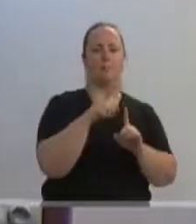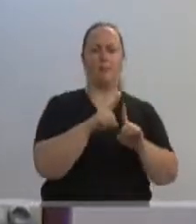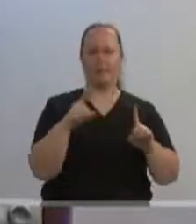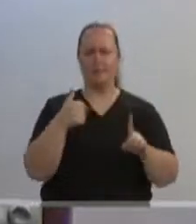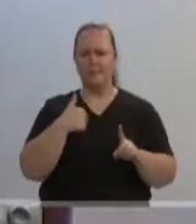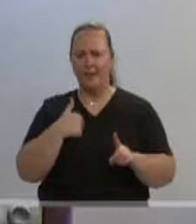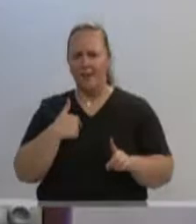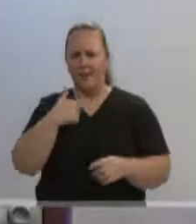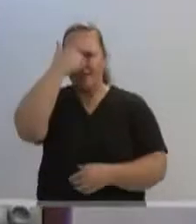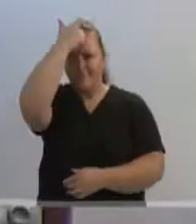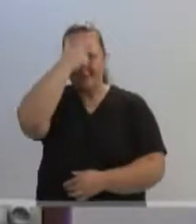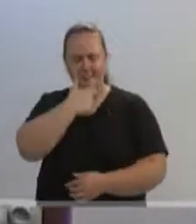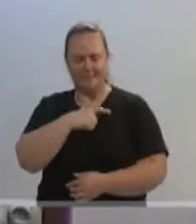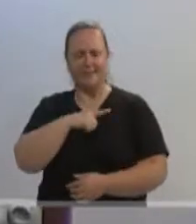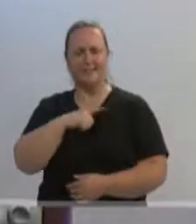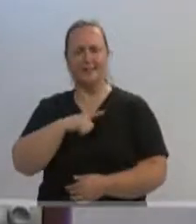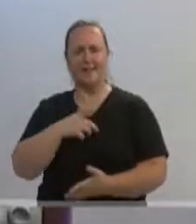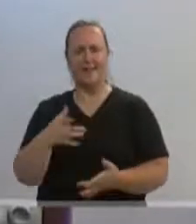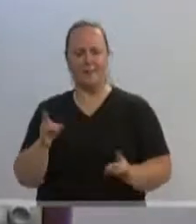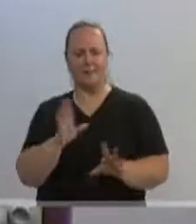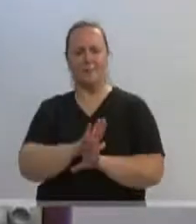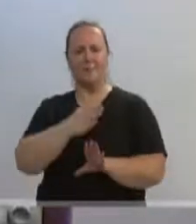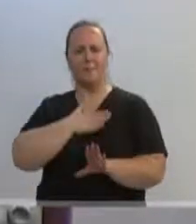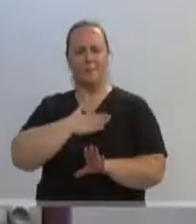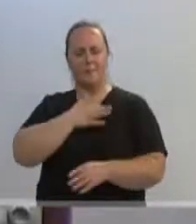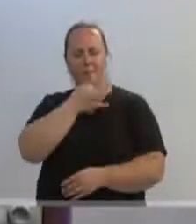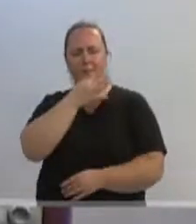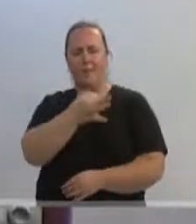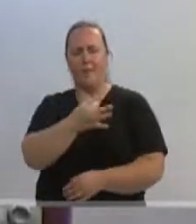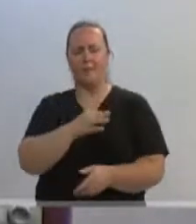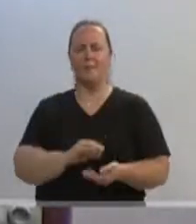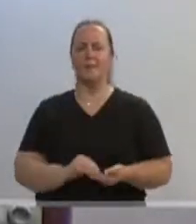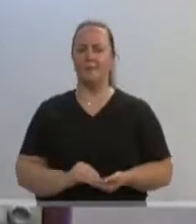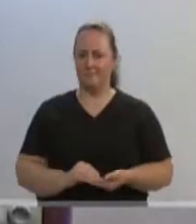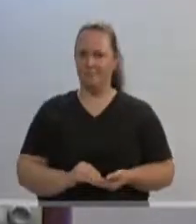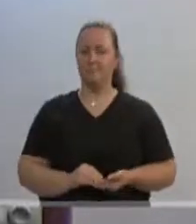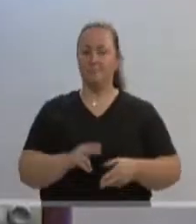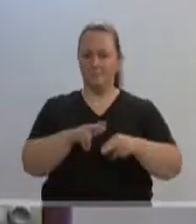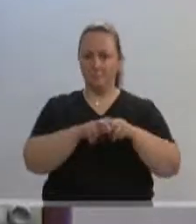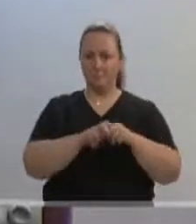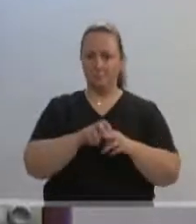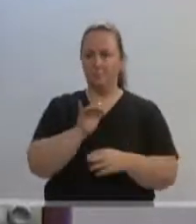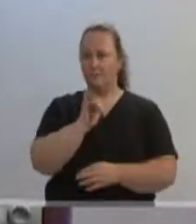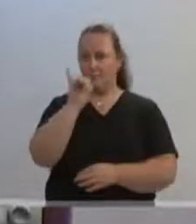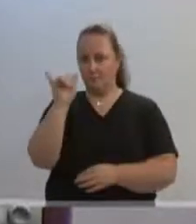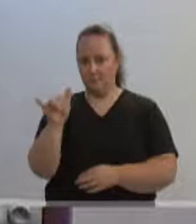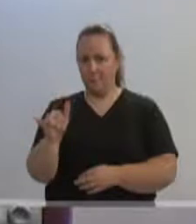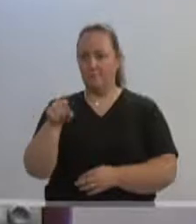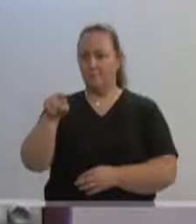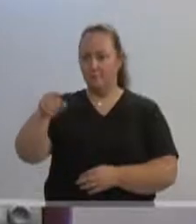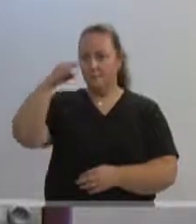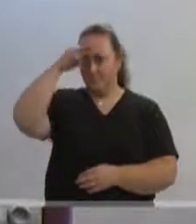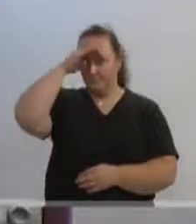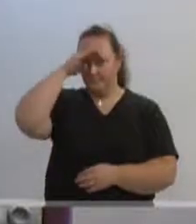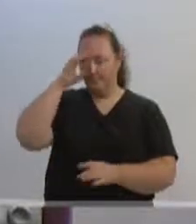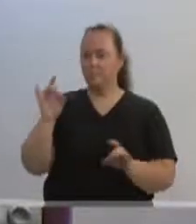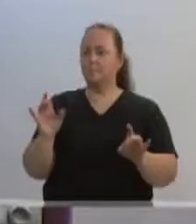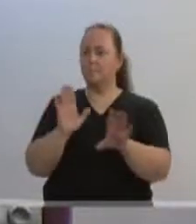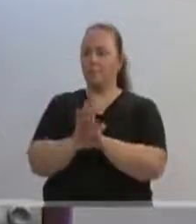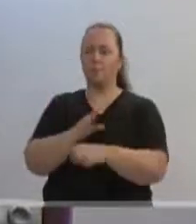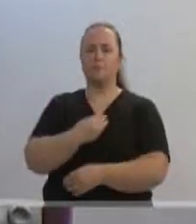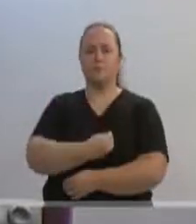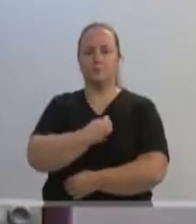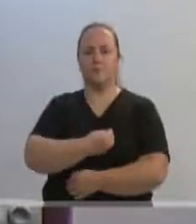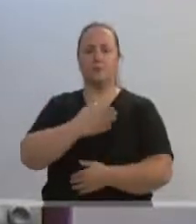personalidade, cada um constrói a sua história, tanto que quando chegamos a esta casa eu deixei bem claro a ele. O senhor construiu a sua história, está construindo